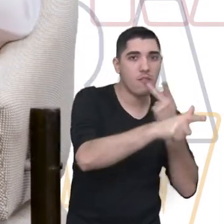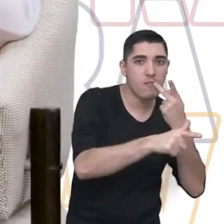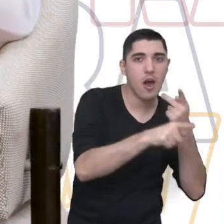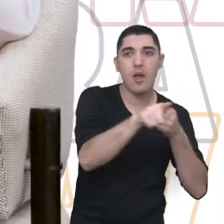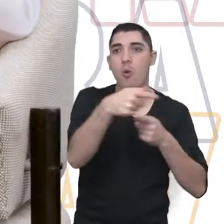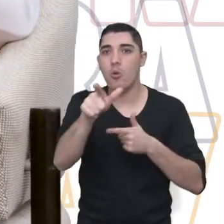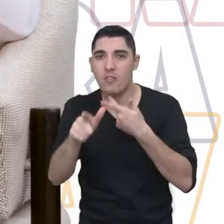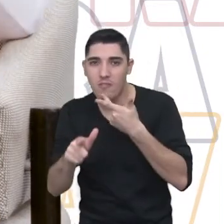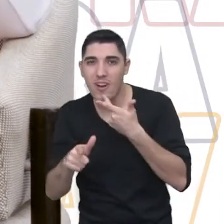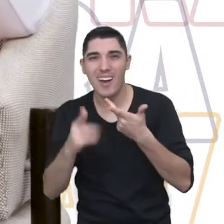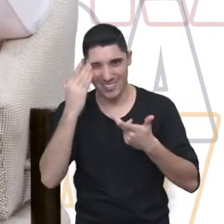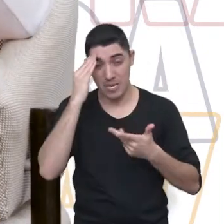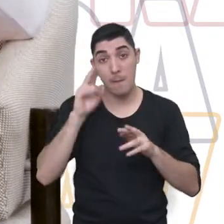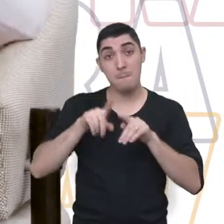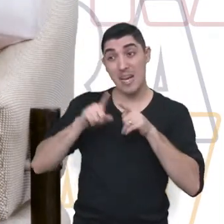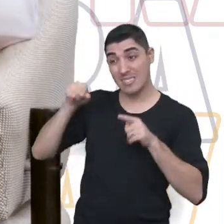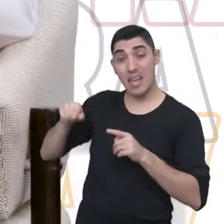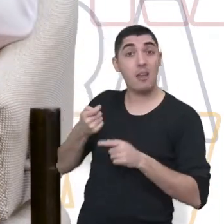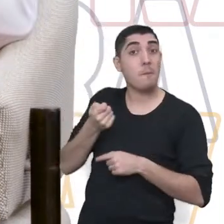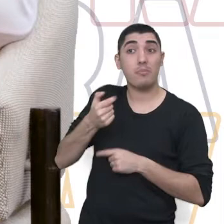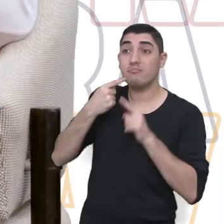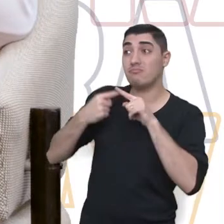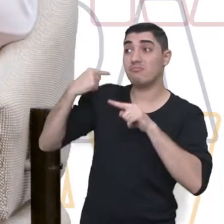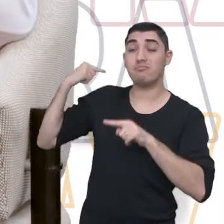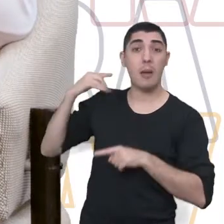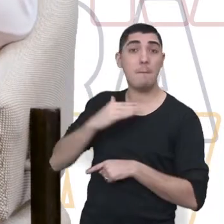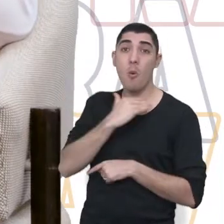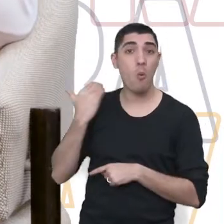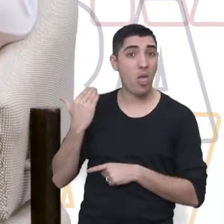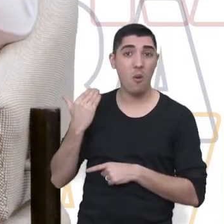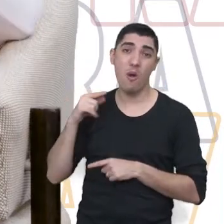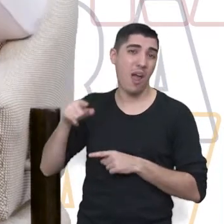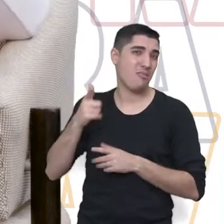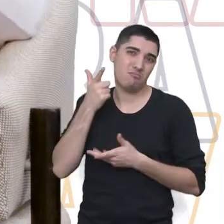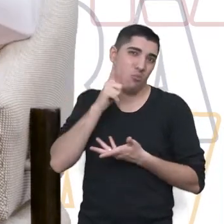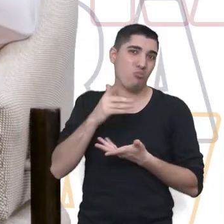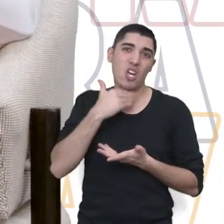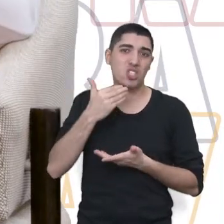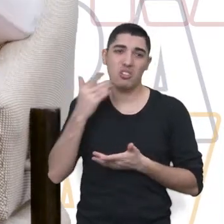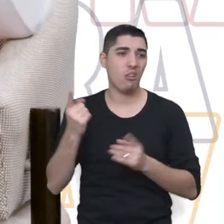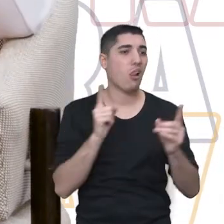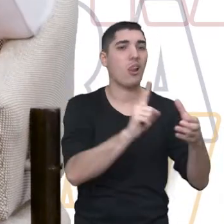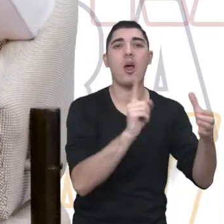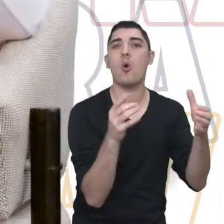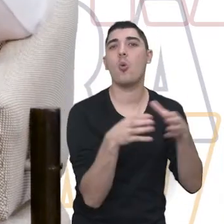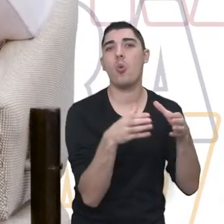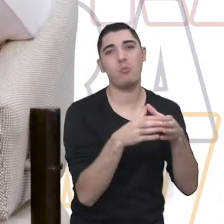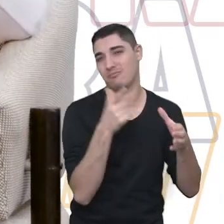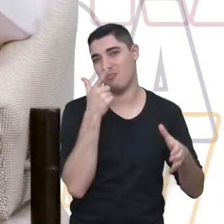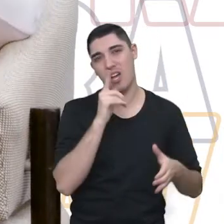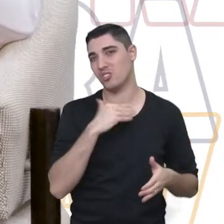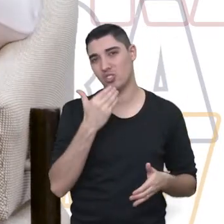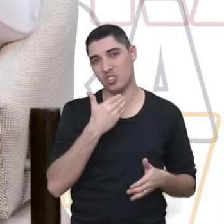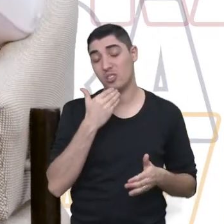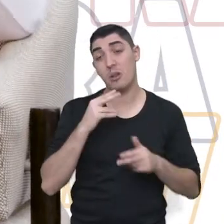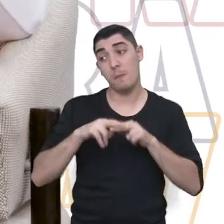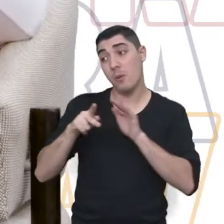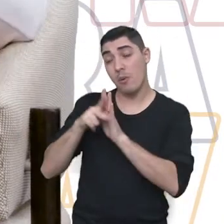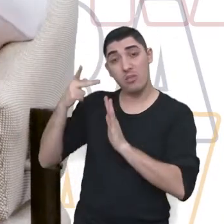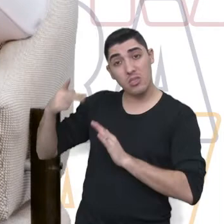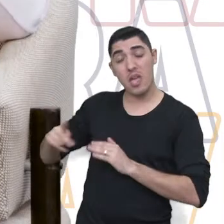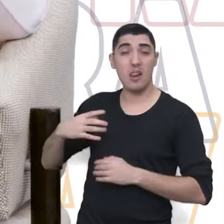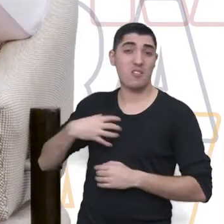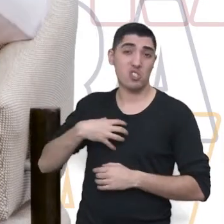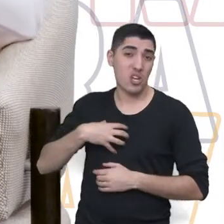está nessa condição. Ou porque o luto dela está difícil, está complicado ali. Ou até porque ela tem alguma questão ou